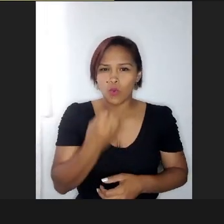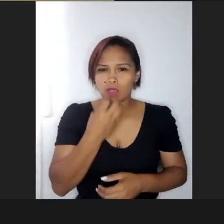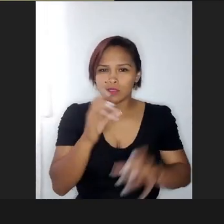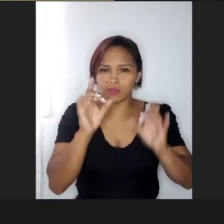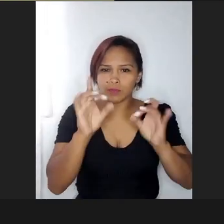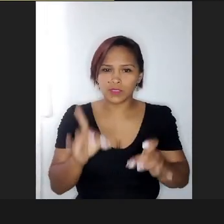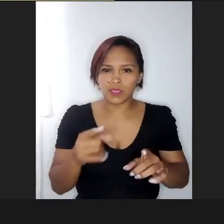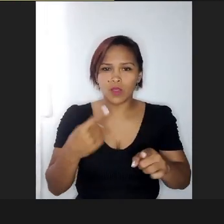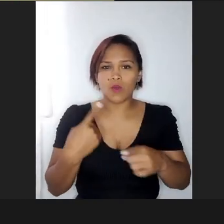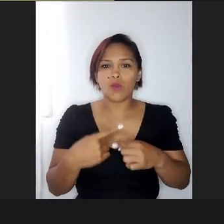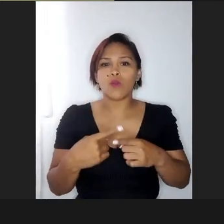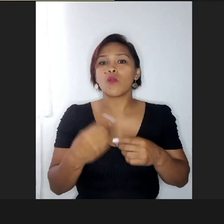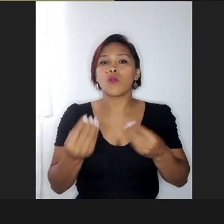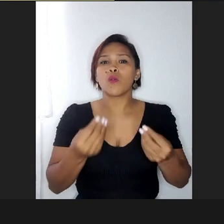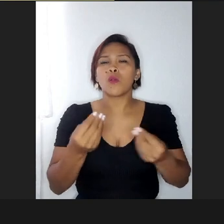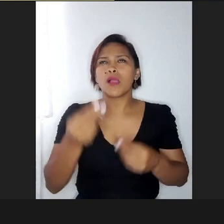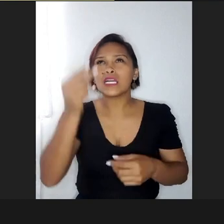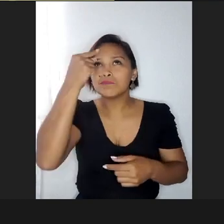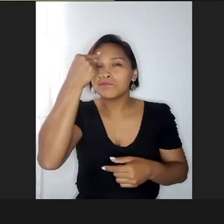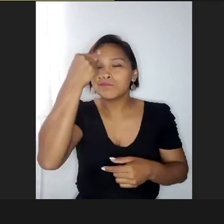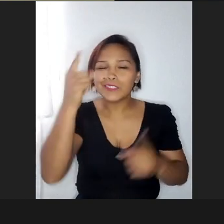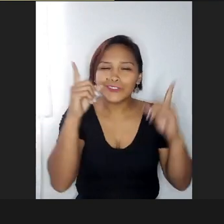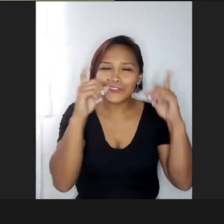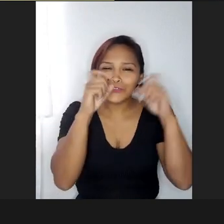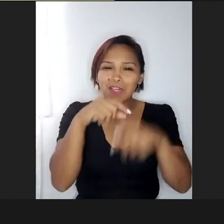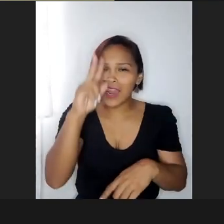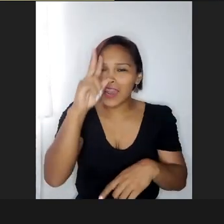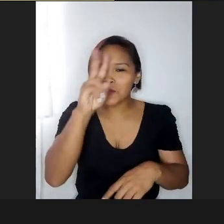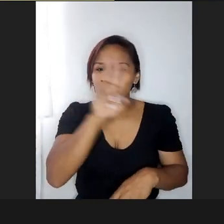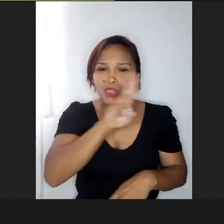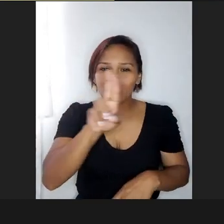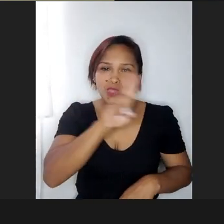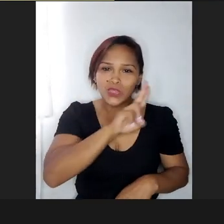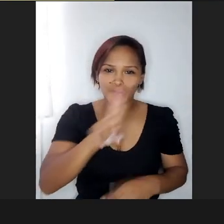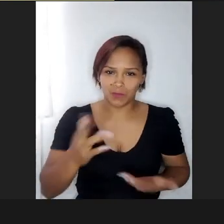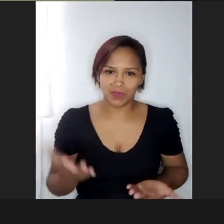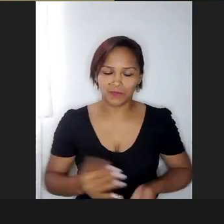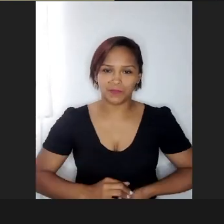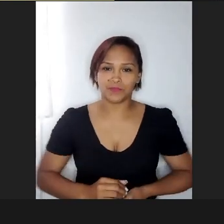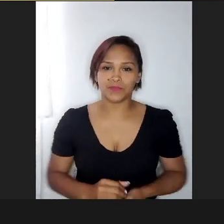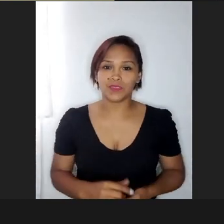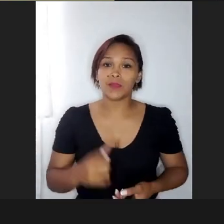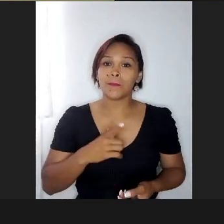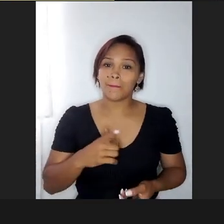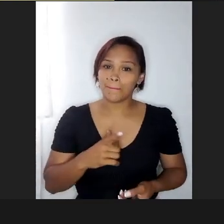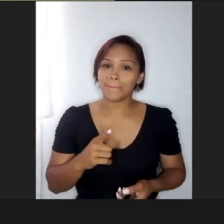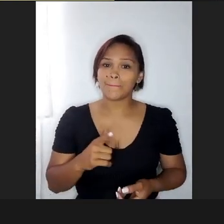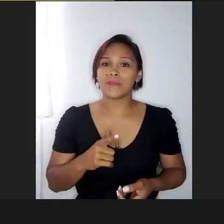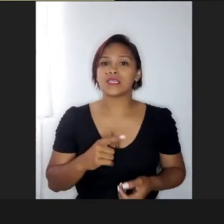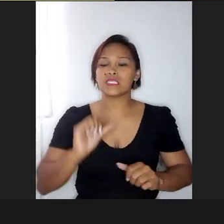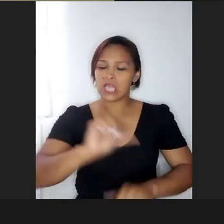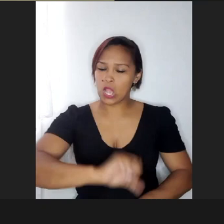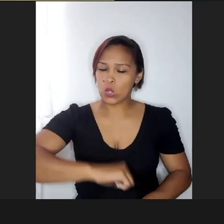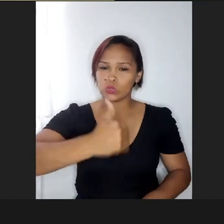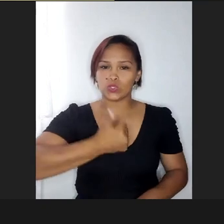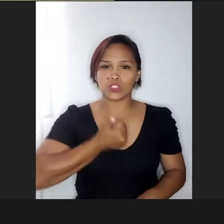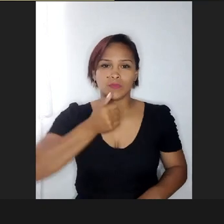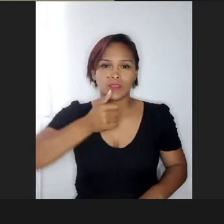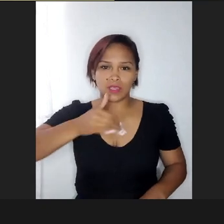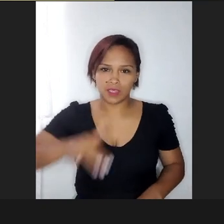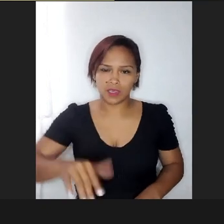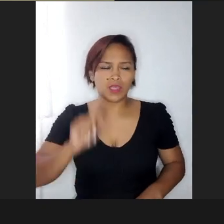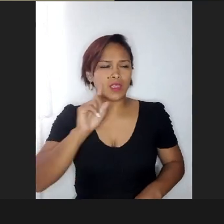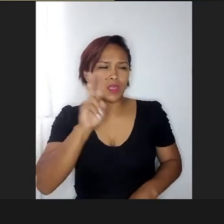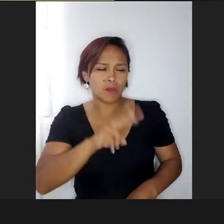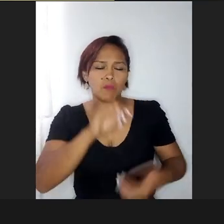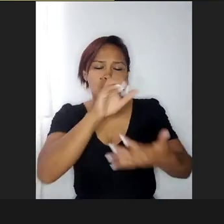com memória, assim, mas, é, tem a autoestima da criança, depois eu vejo o autor e posso colocar